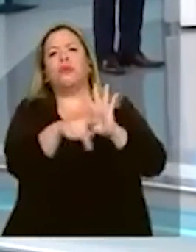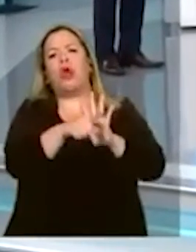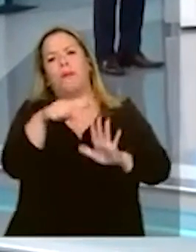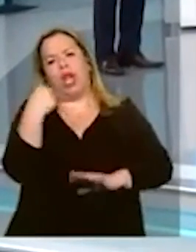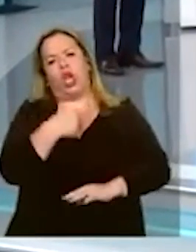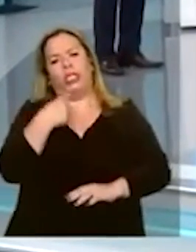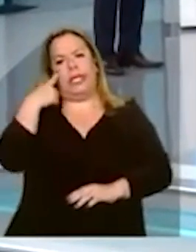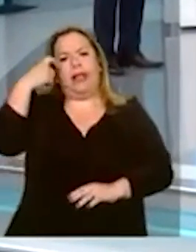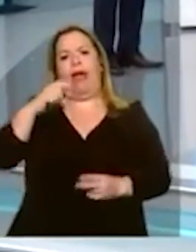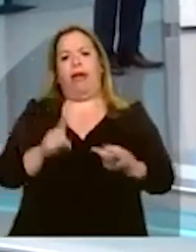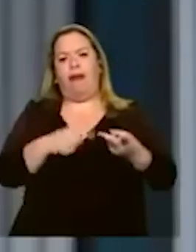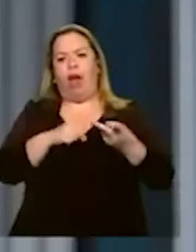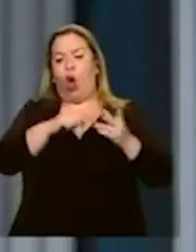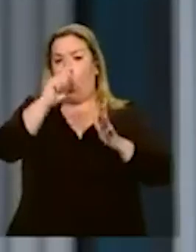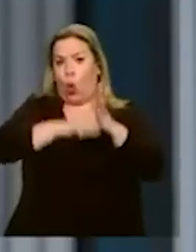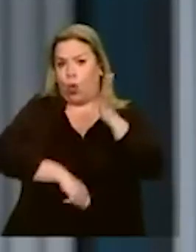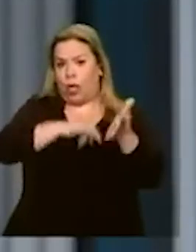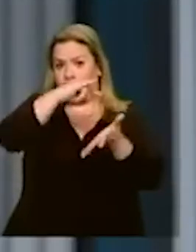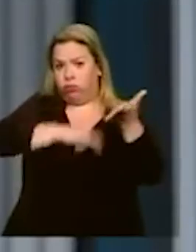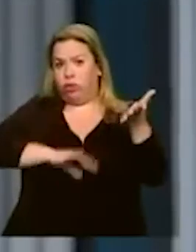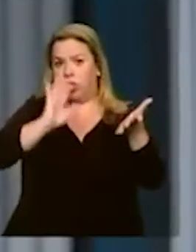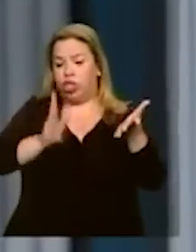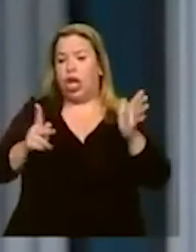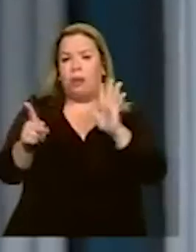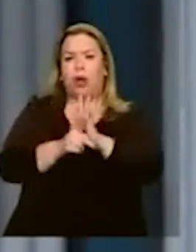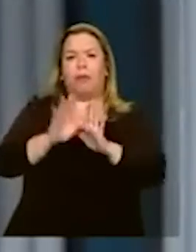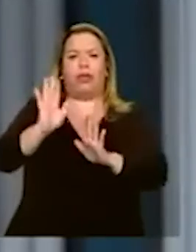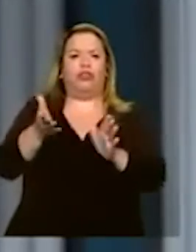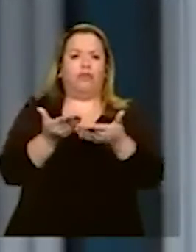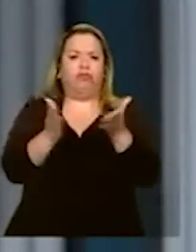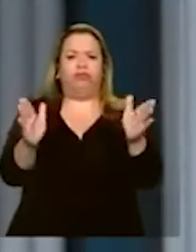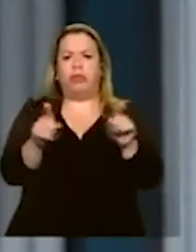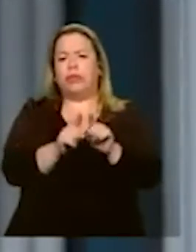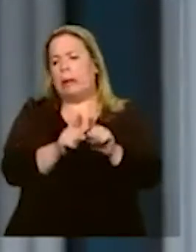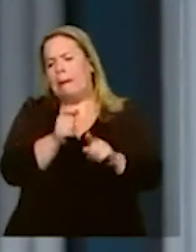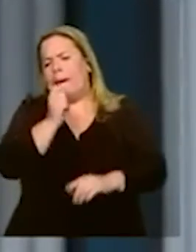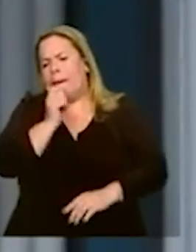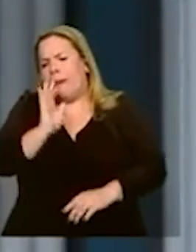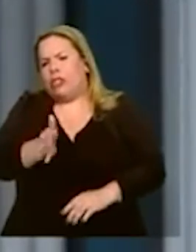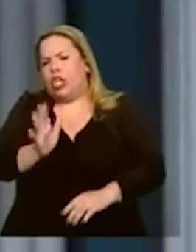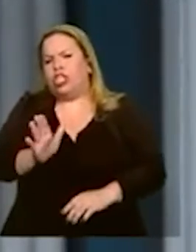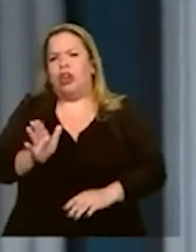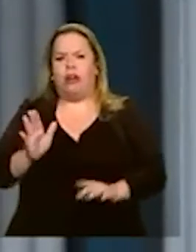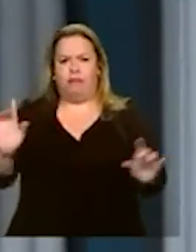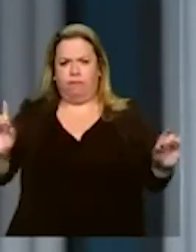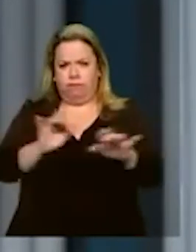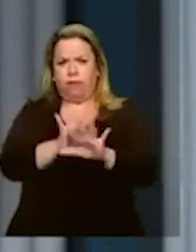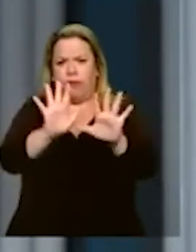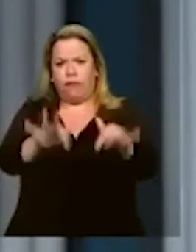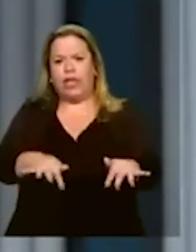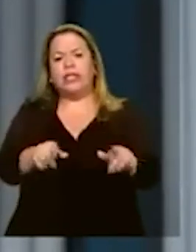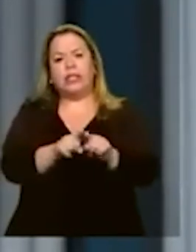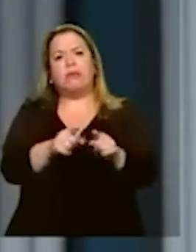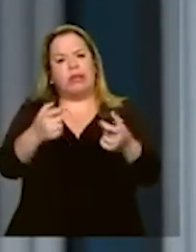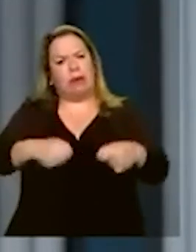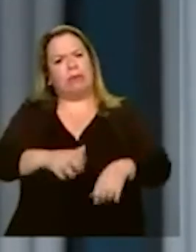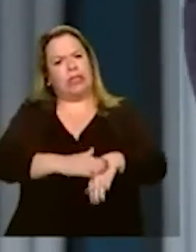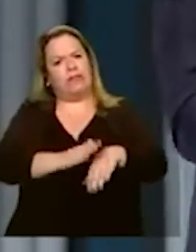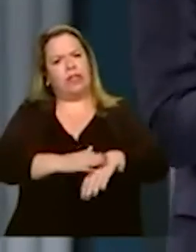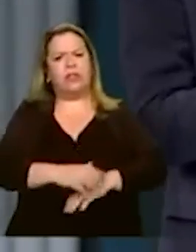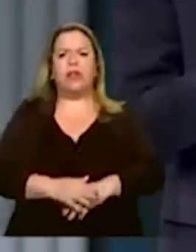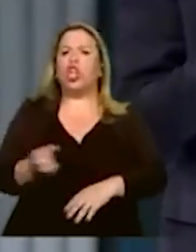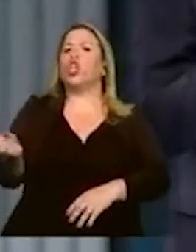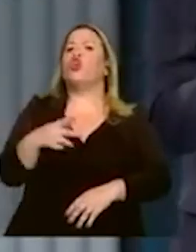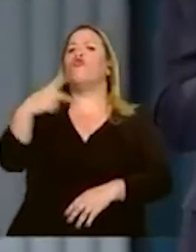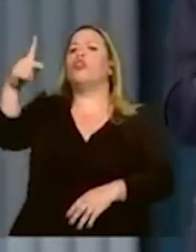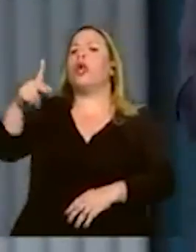Os contratos assinados são licitações feitas de obras ainda não concluídas. Todo mundo vai concluir as obras. Quer concluir as obras. O que